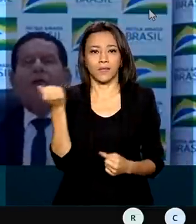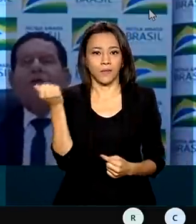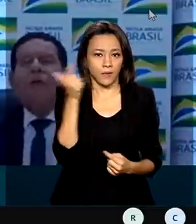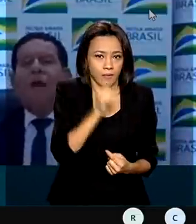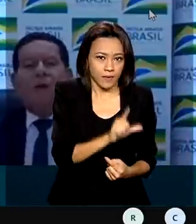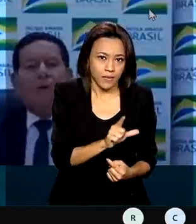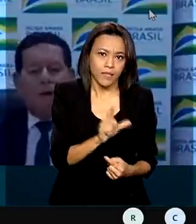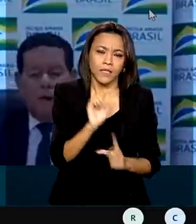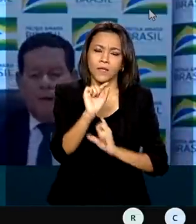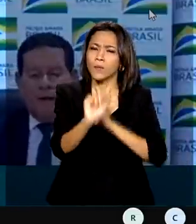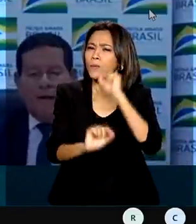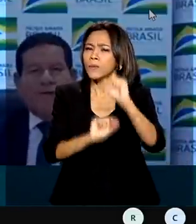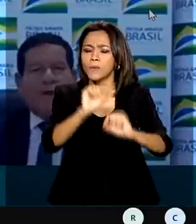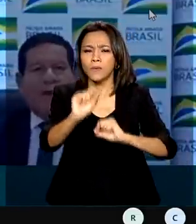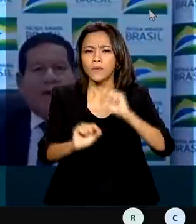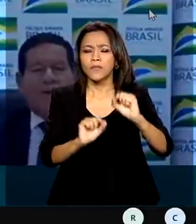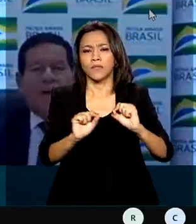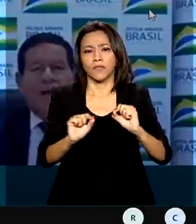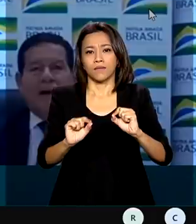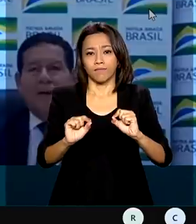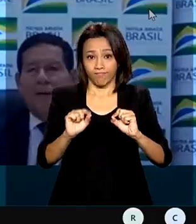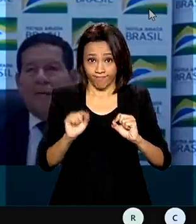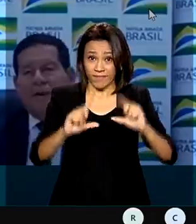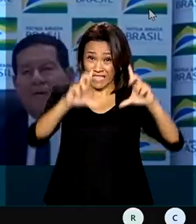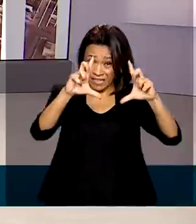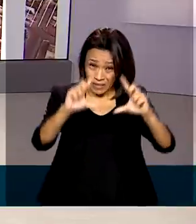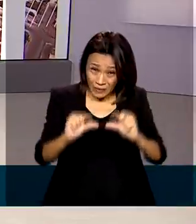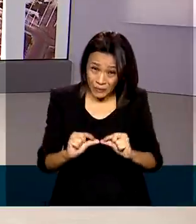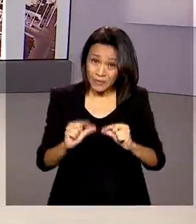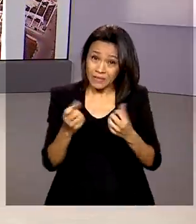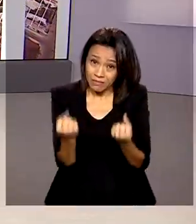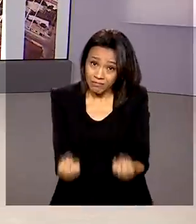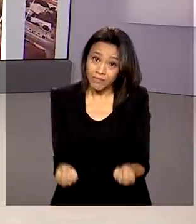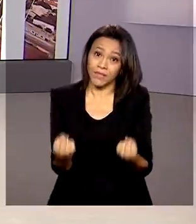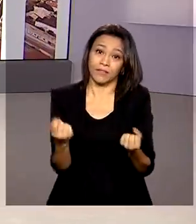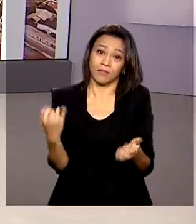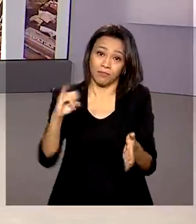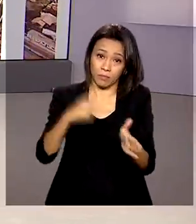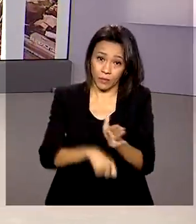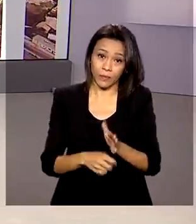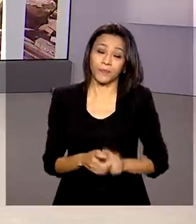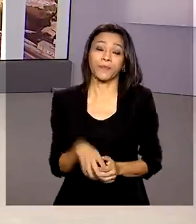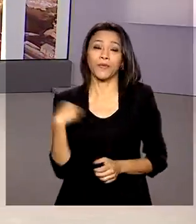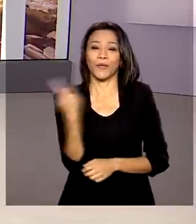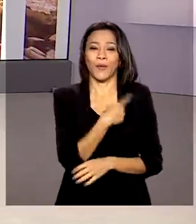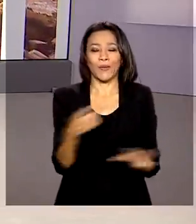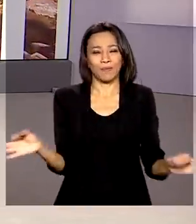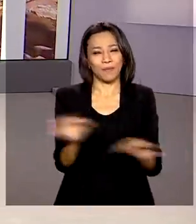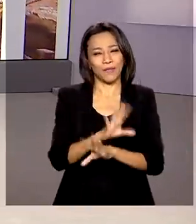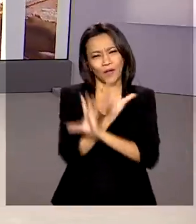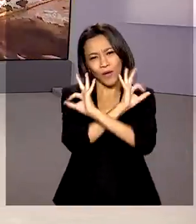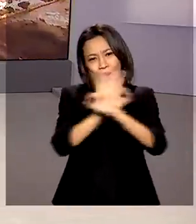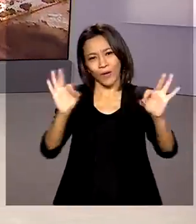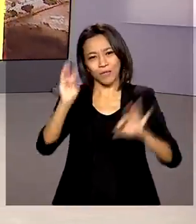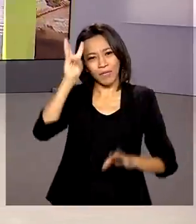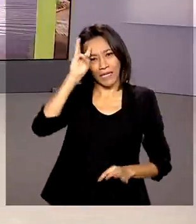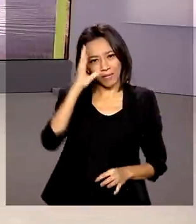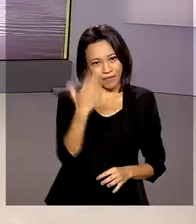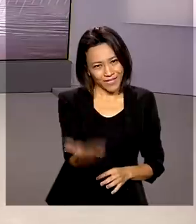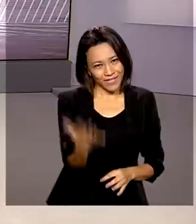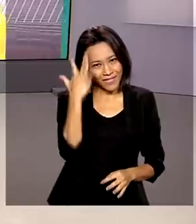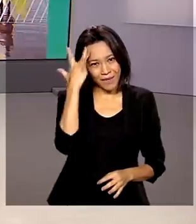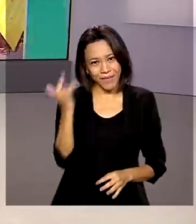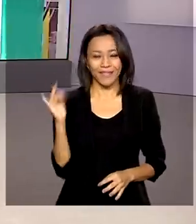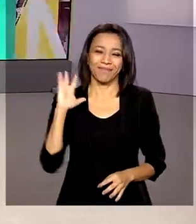conseguirmos diminuir essa carga. O Brasil em Dia termina aqui. Uma ótima terça-feira para você.